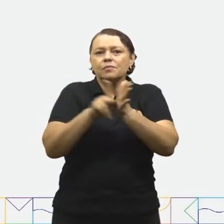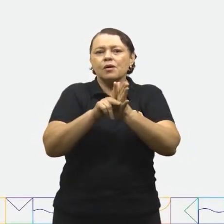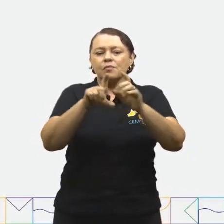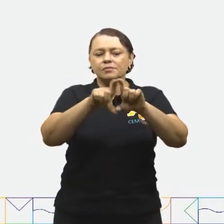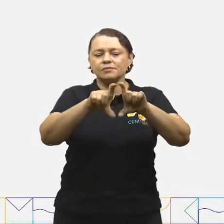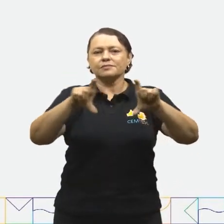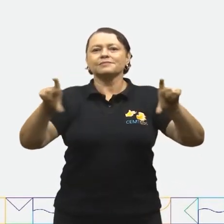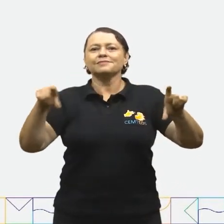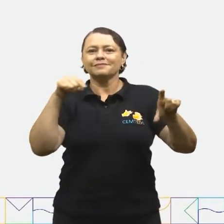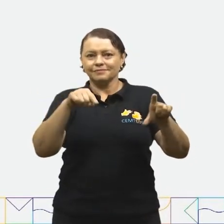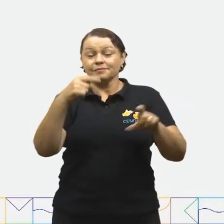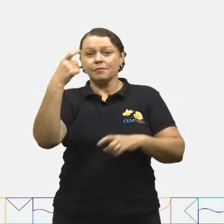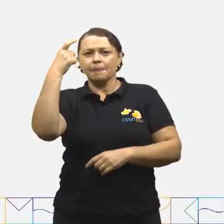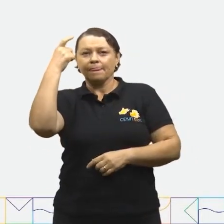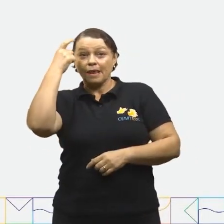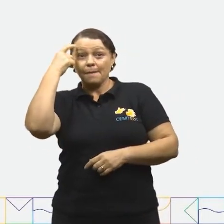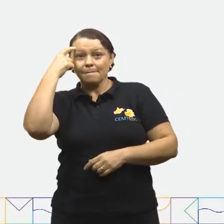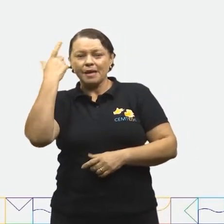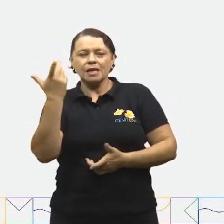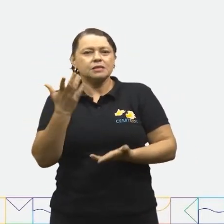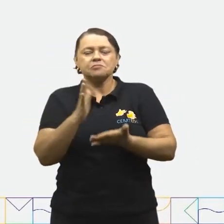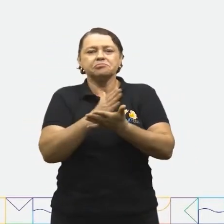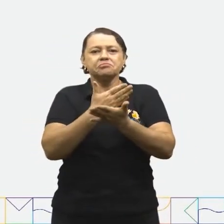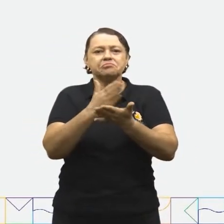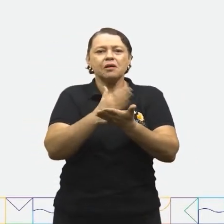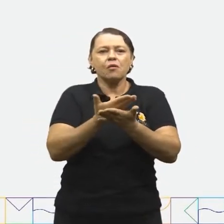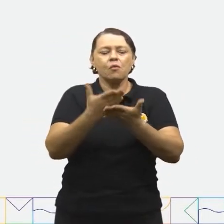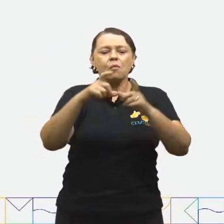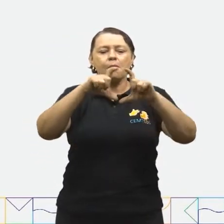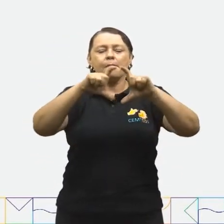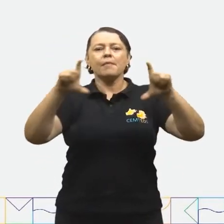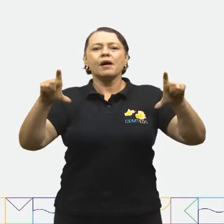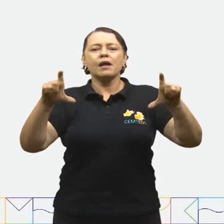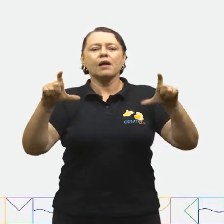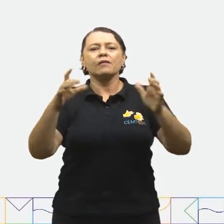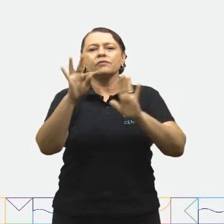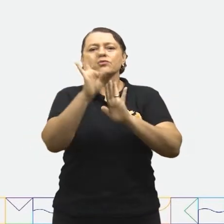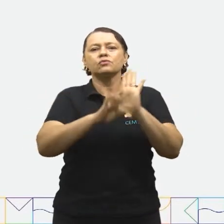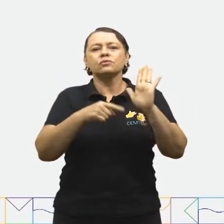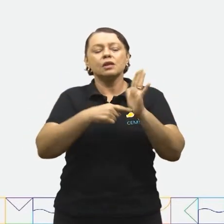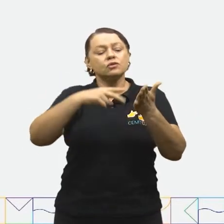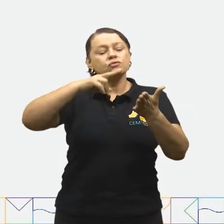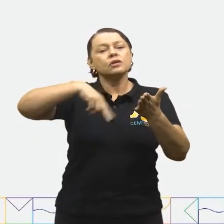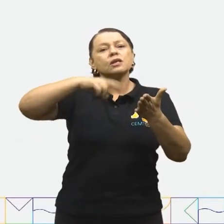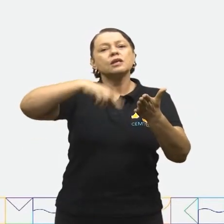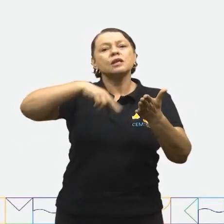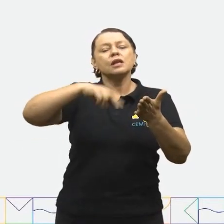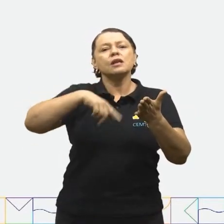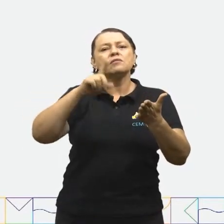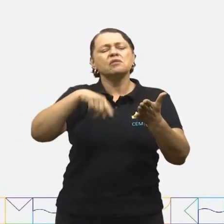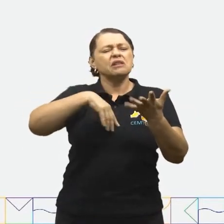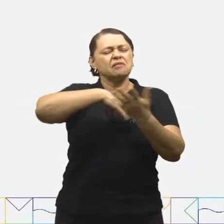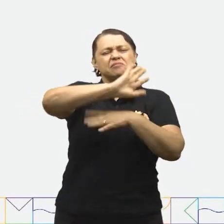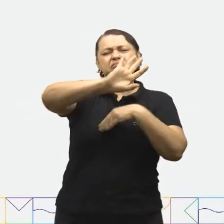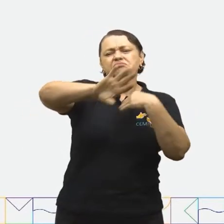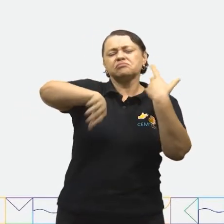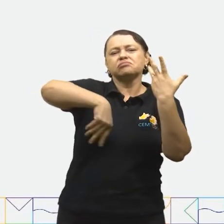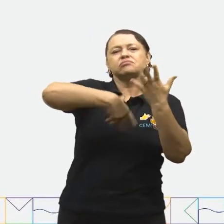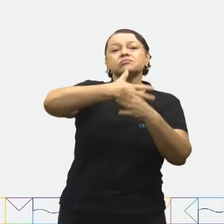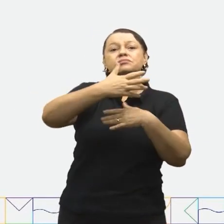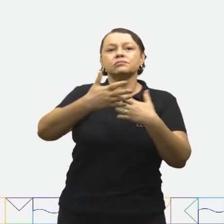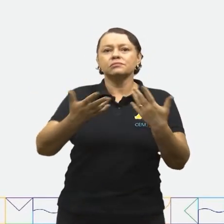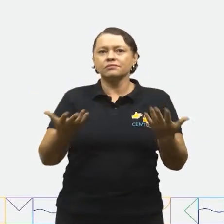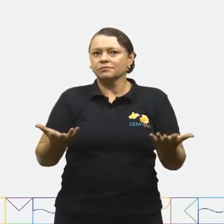Imagine só se algum parágrafo do texto que acabamos de ler ficasse todo bagunçado.